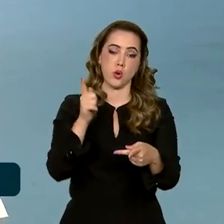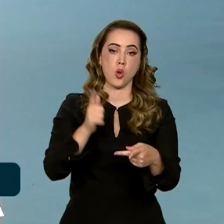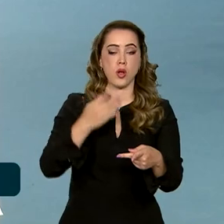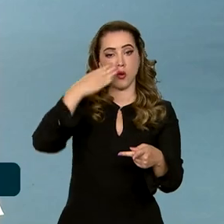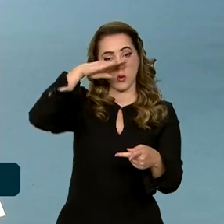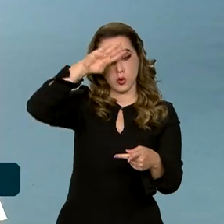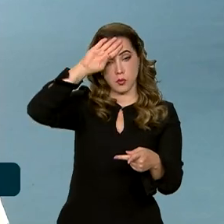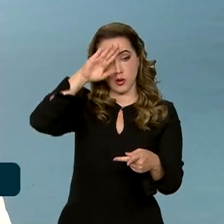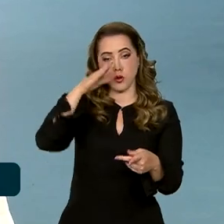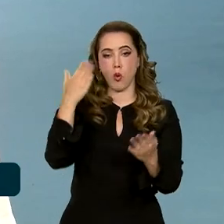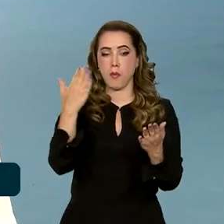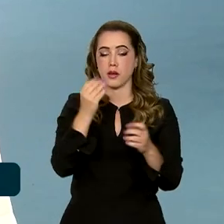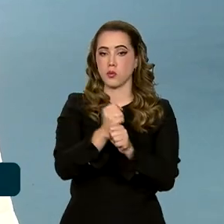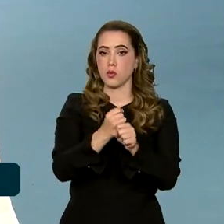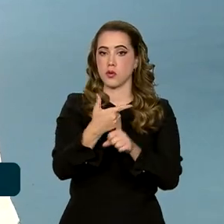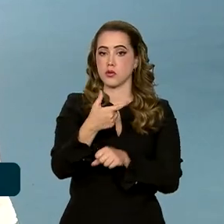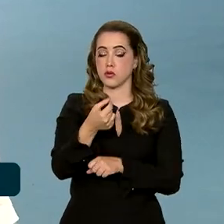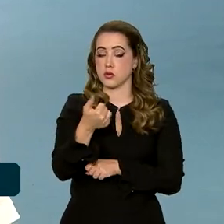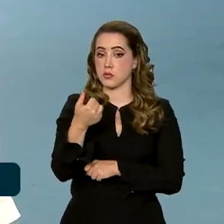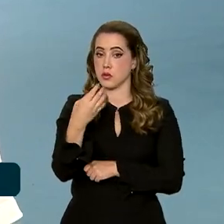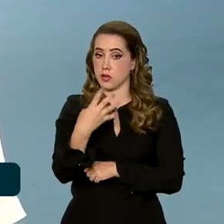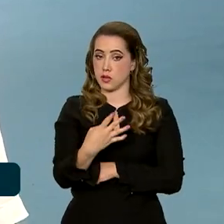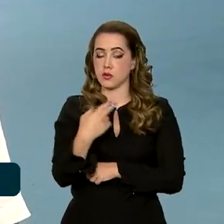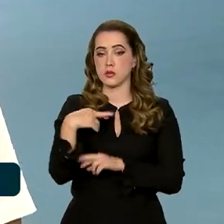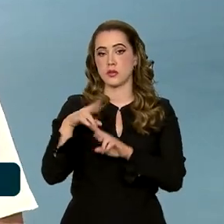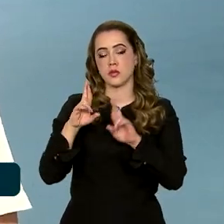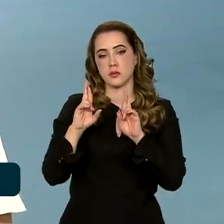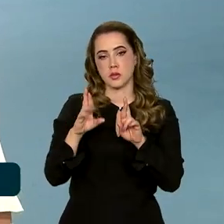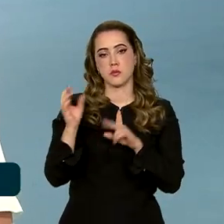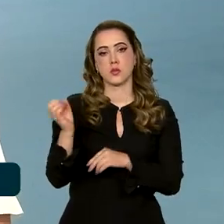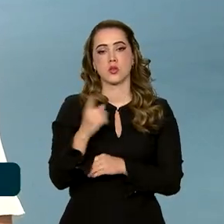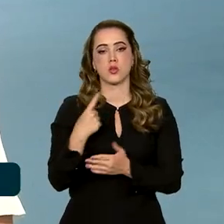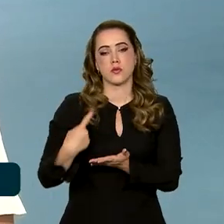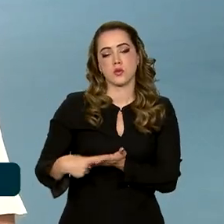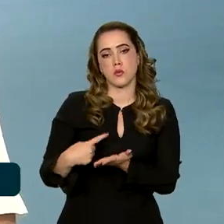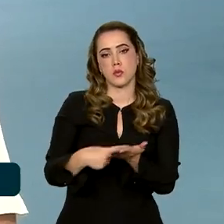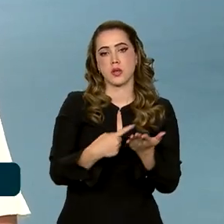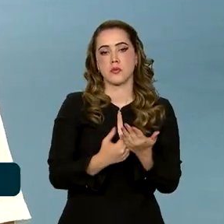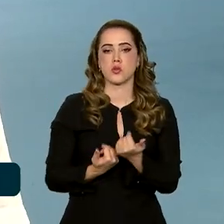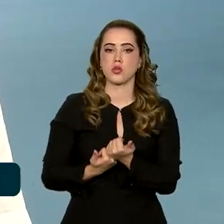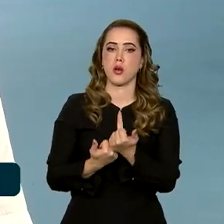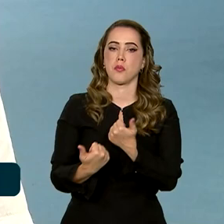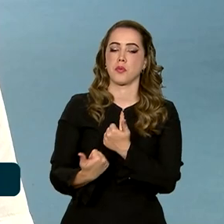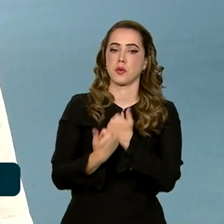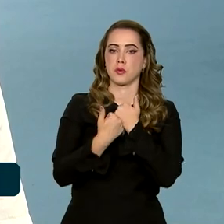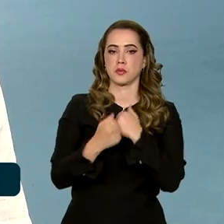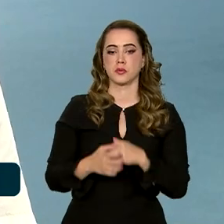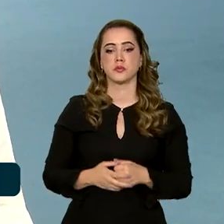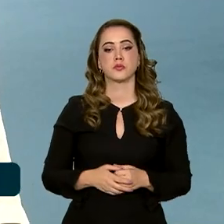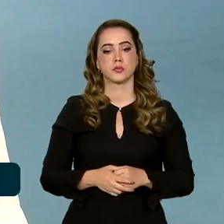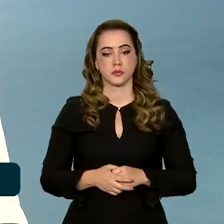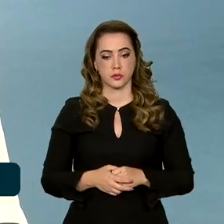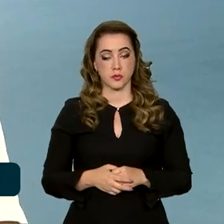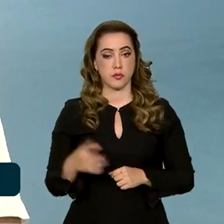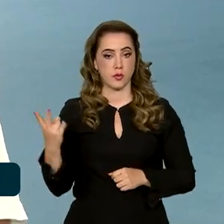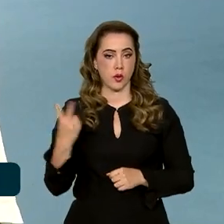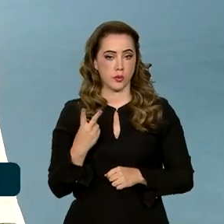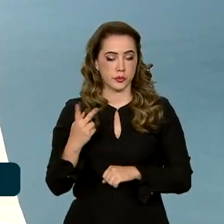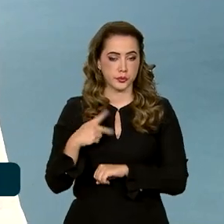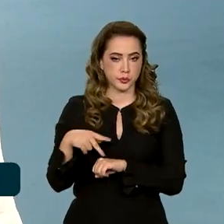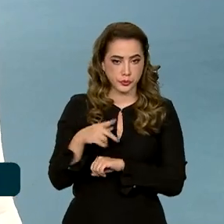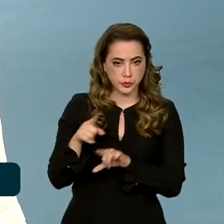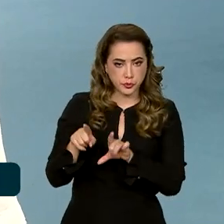desde 2014 e há uma expectativa para novos acordos de cooperação técnica entre os dois países,